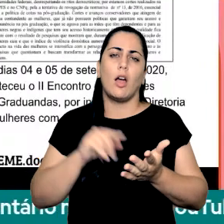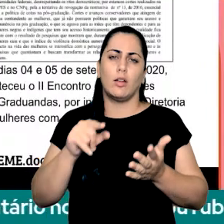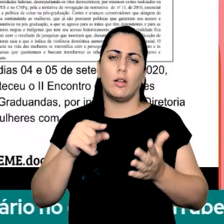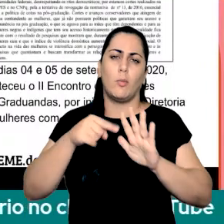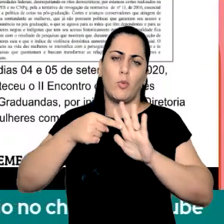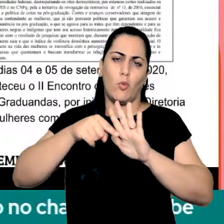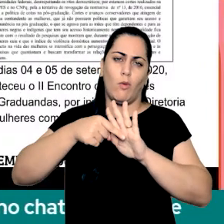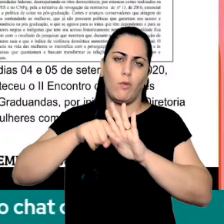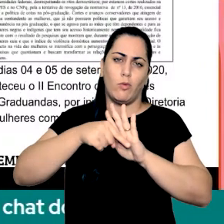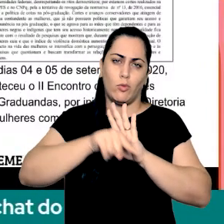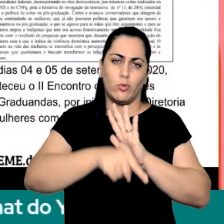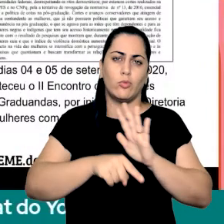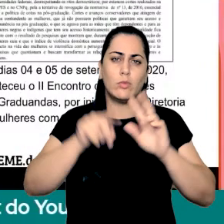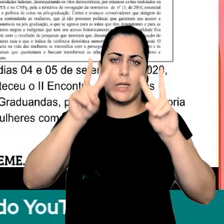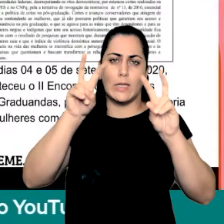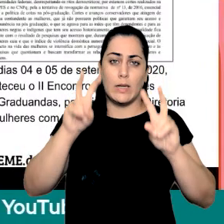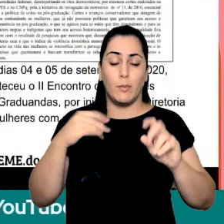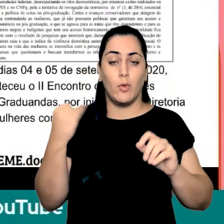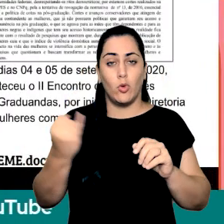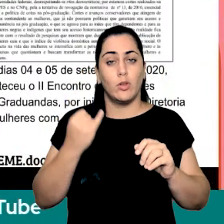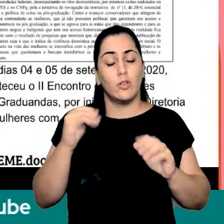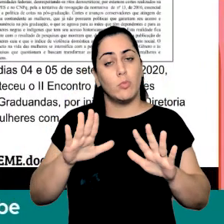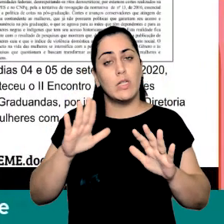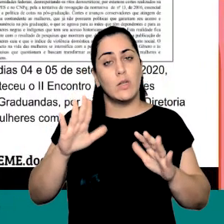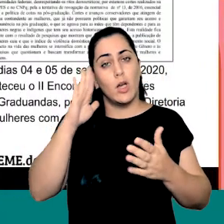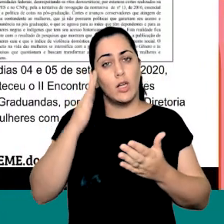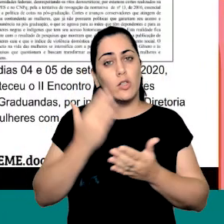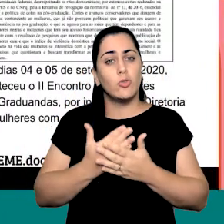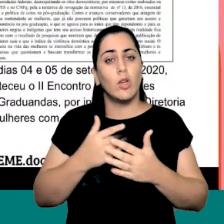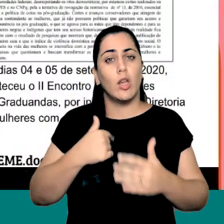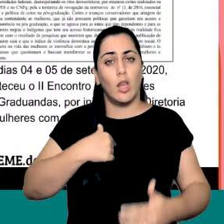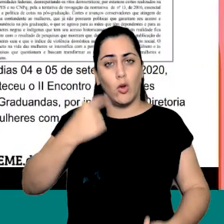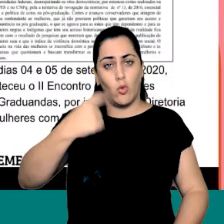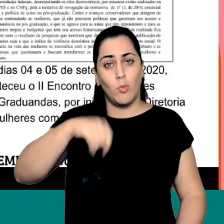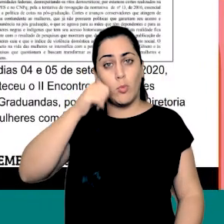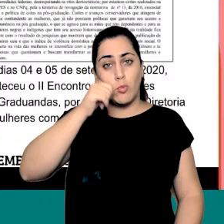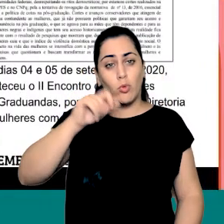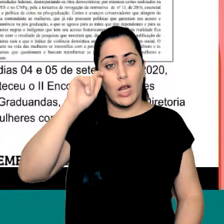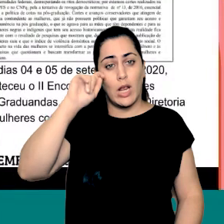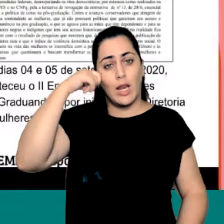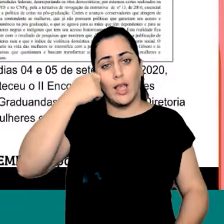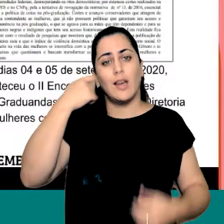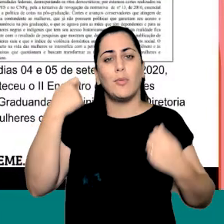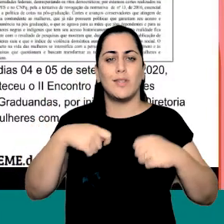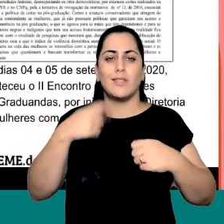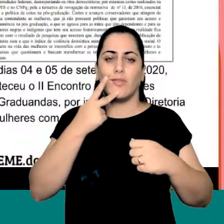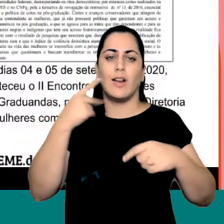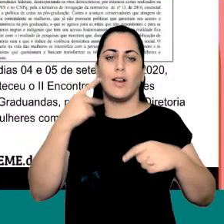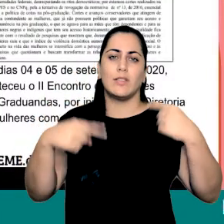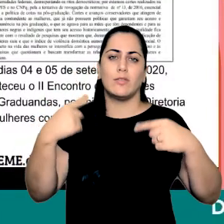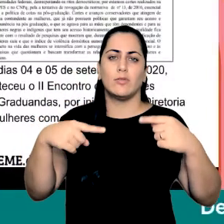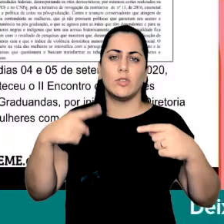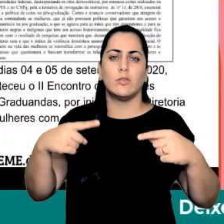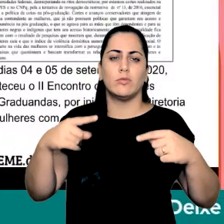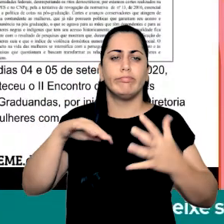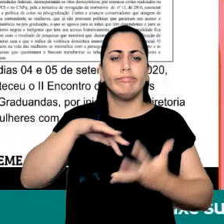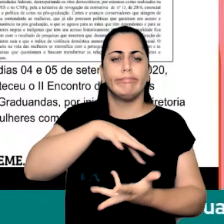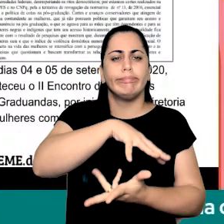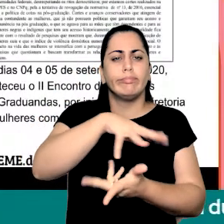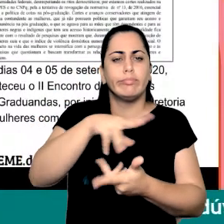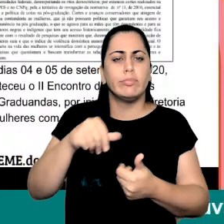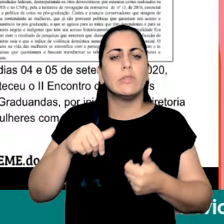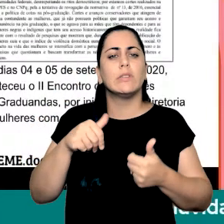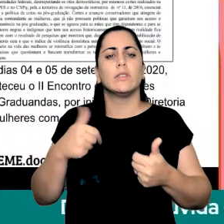profunda e traz pontos importantes mas eu acredito que eu como mulher preta não posso deixar de defender uma política de universalização de ações